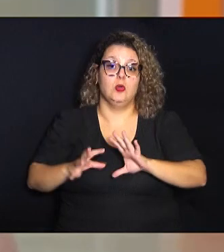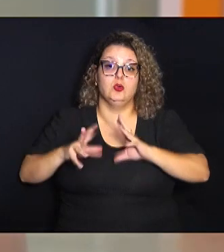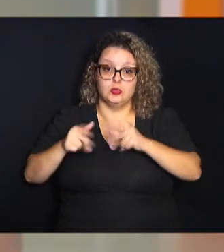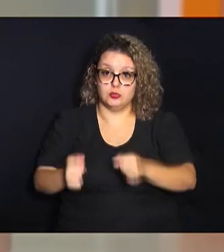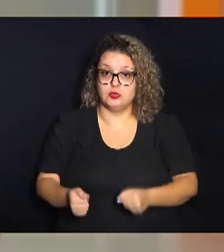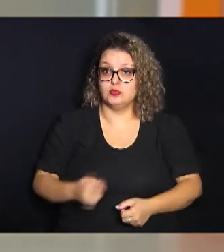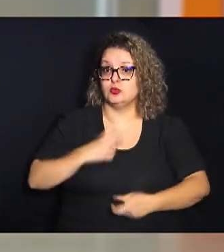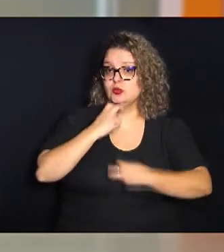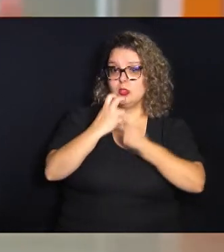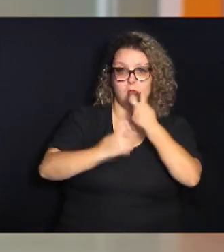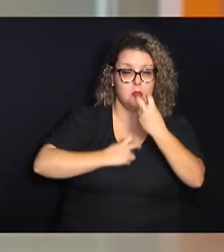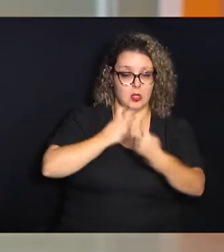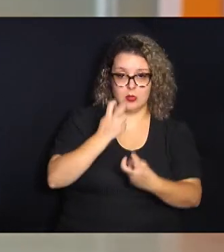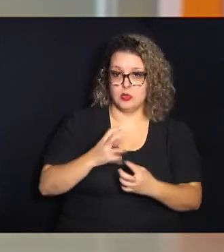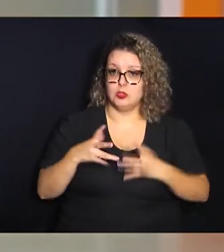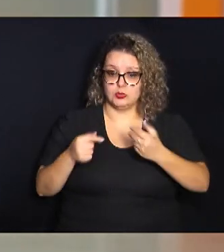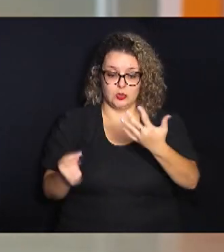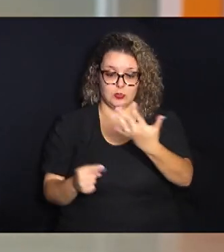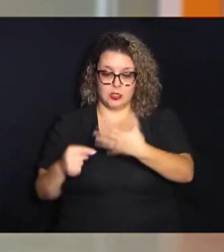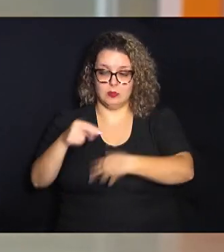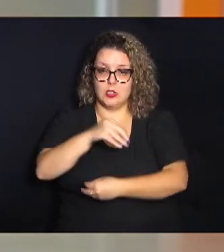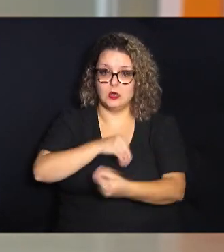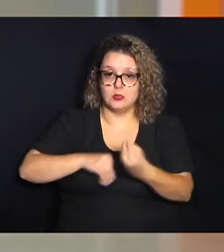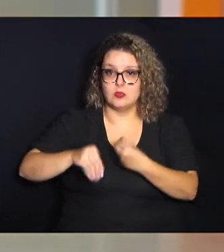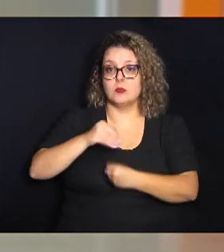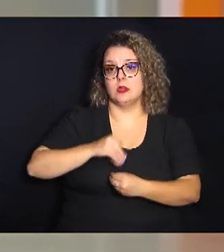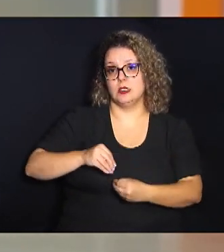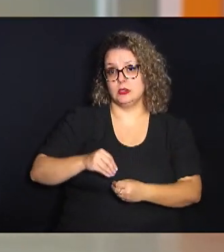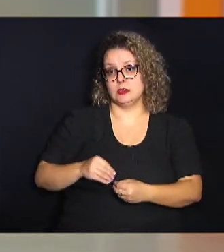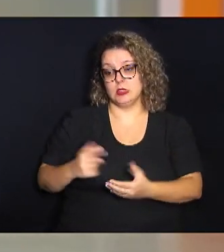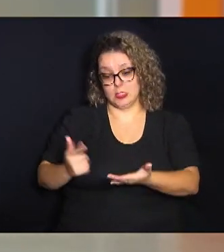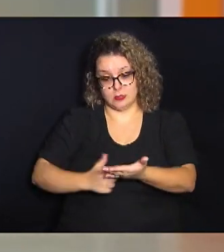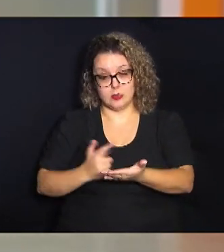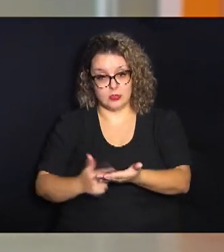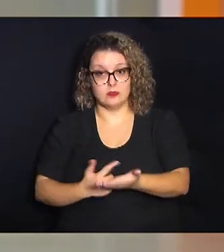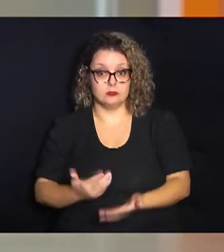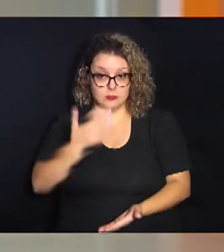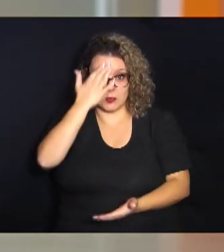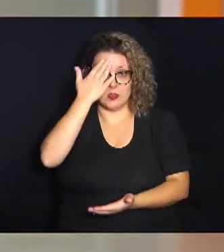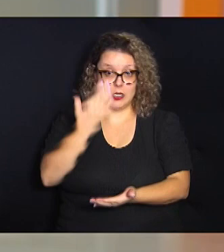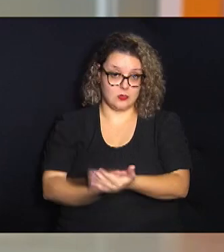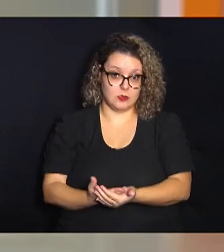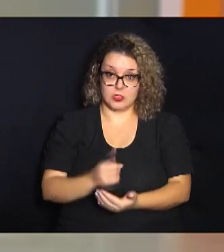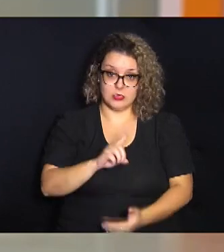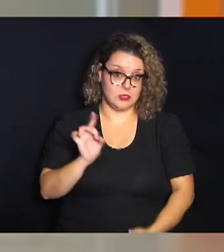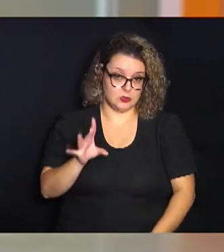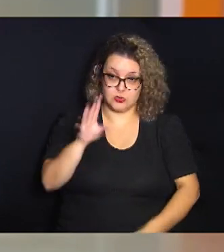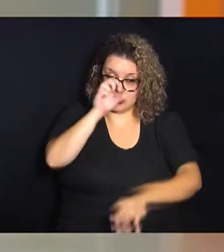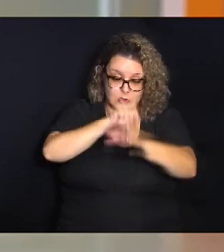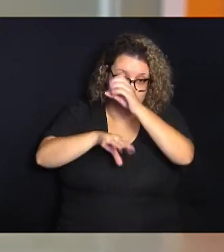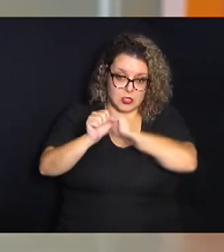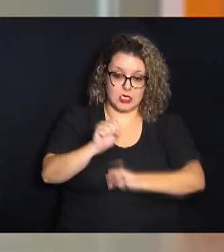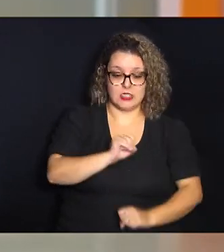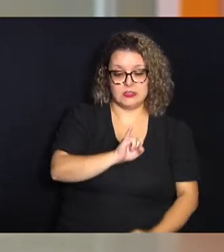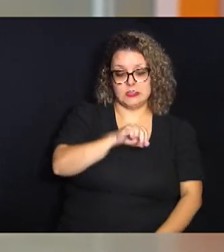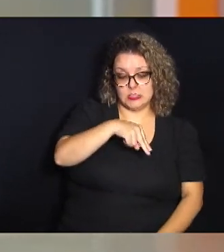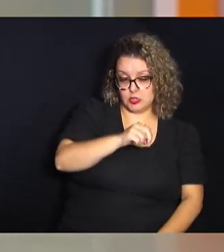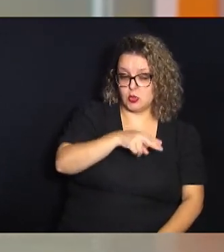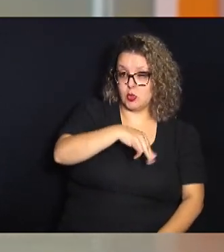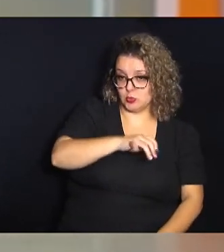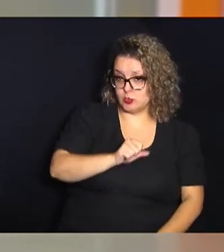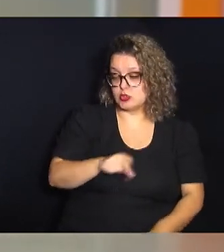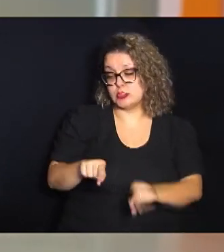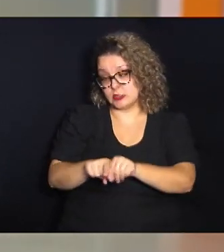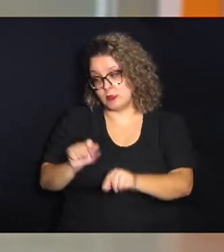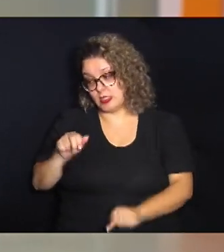as vozes todas as questões que estão envolvidas naquela obra então acredito que não só para aprender sinônimos e antônimos mas para